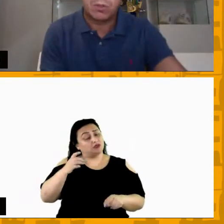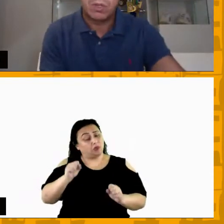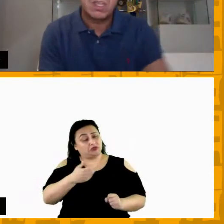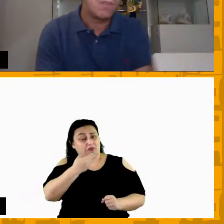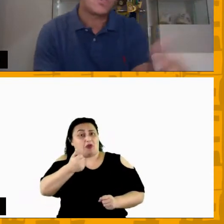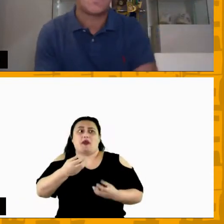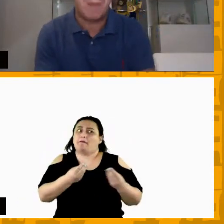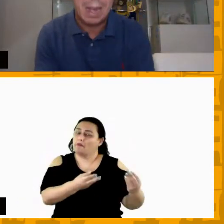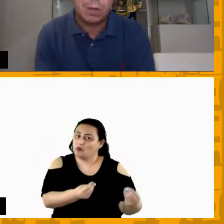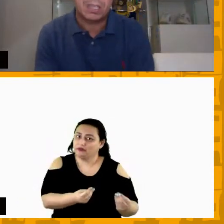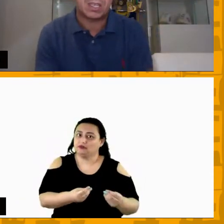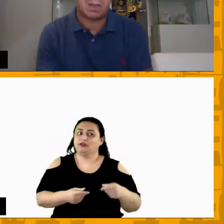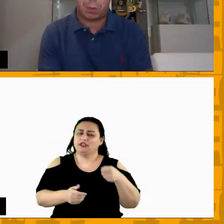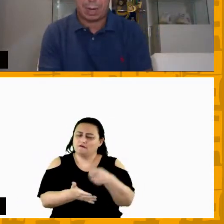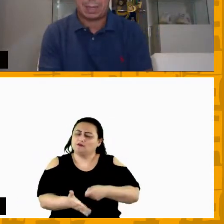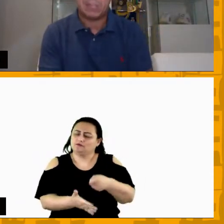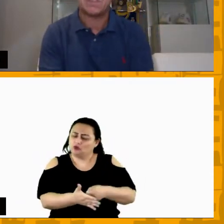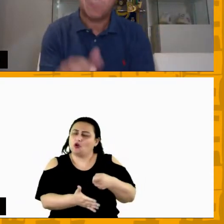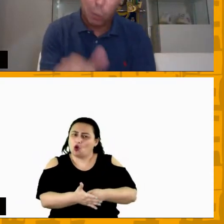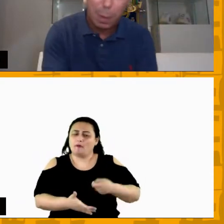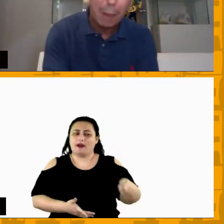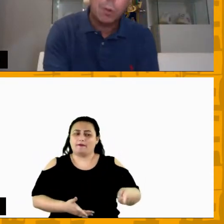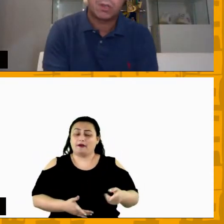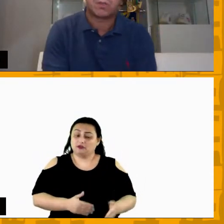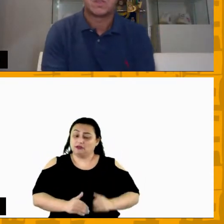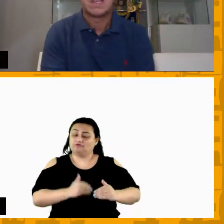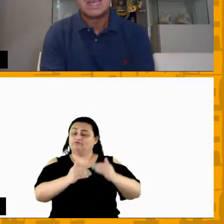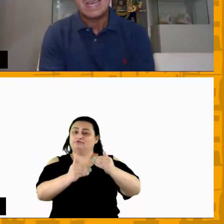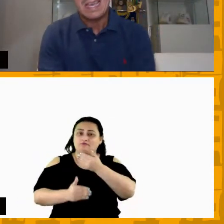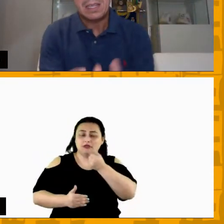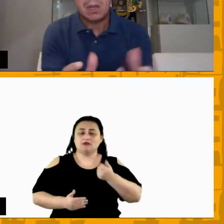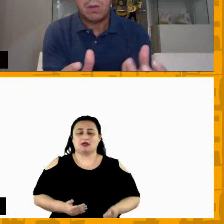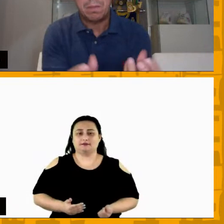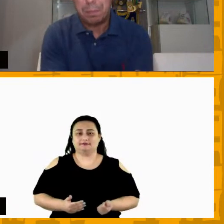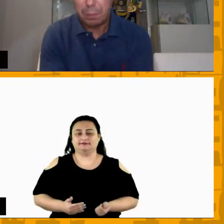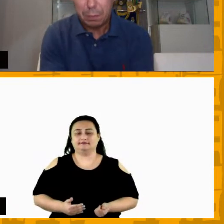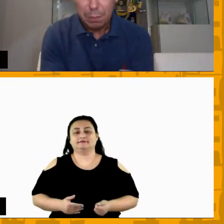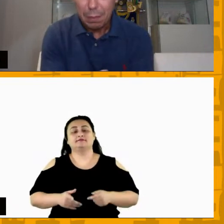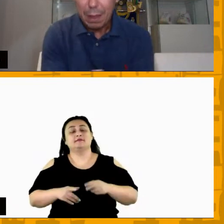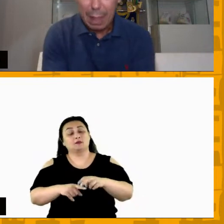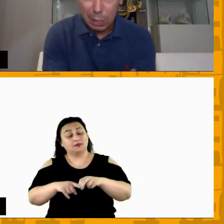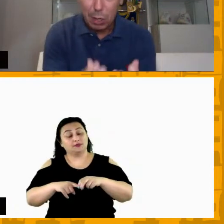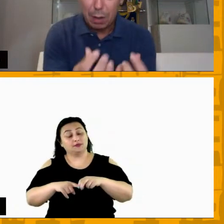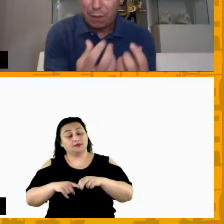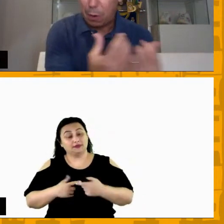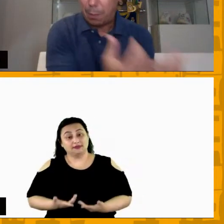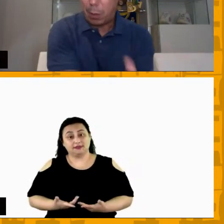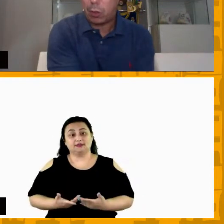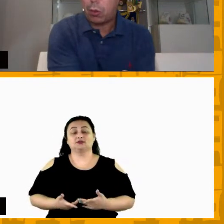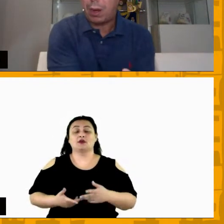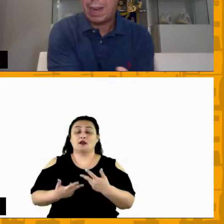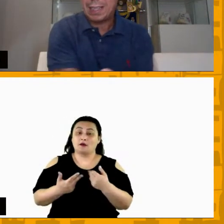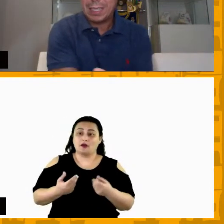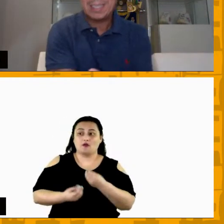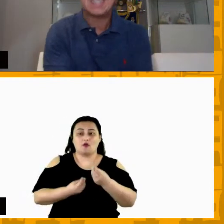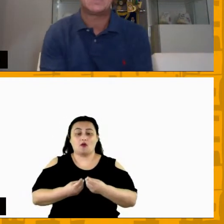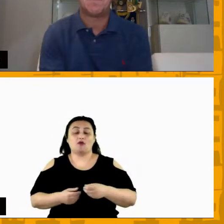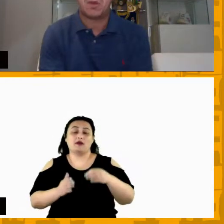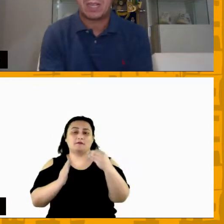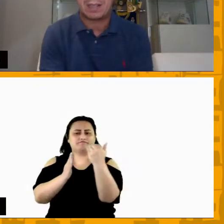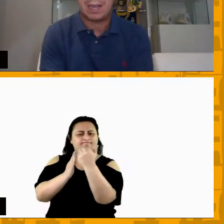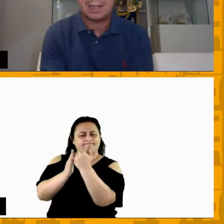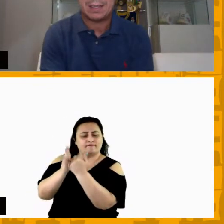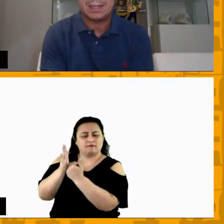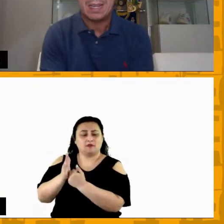melhorar muito e eu vou te cobrar durante a temporada isso e vou cobrar muito então isso é uma forma protocolar da gente